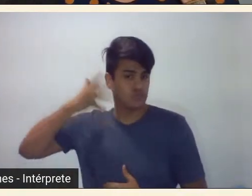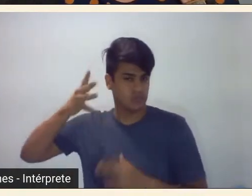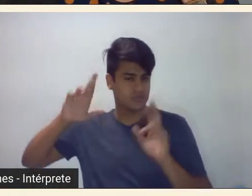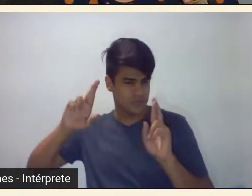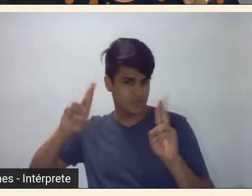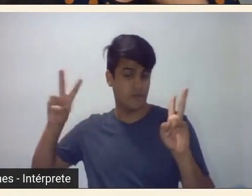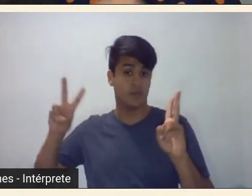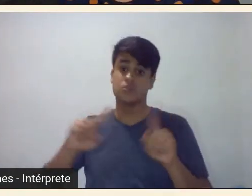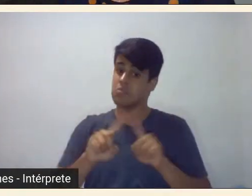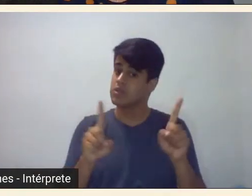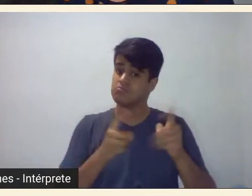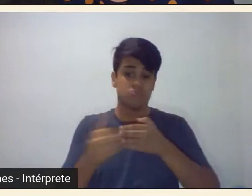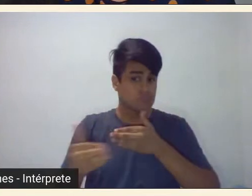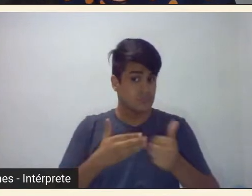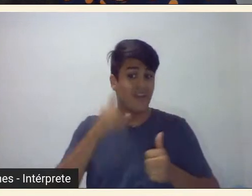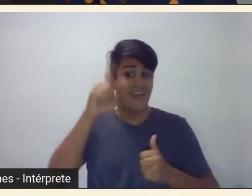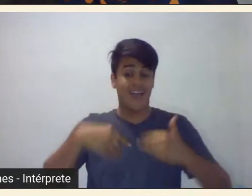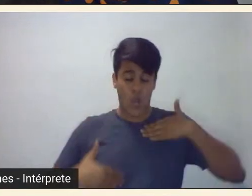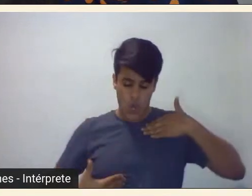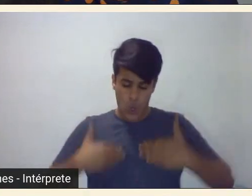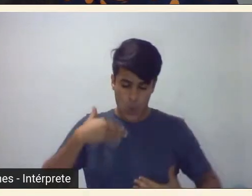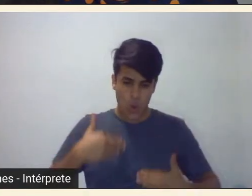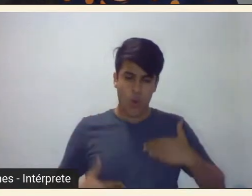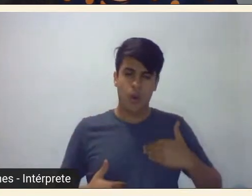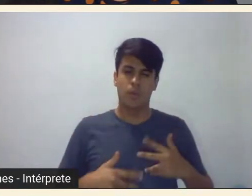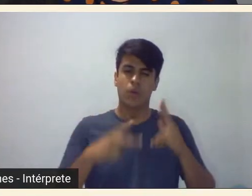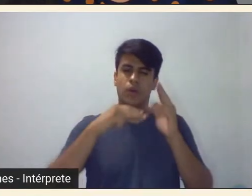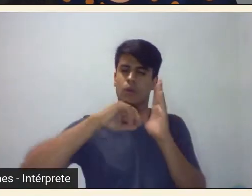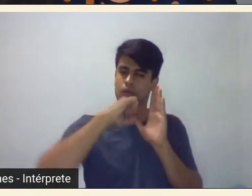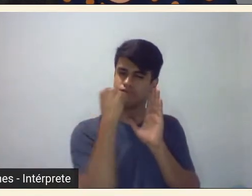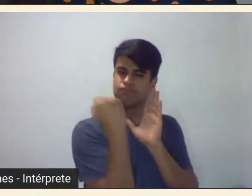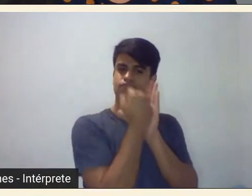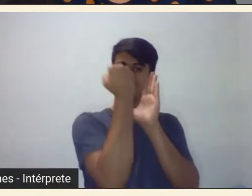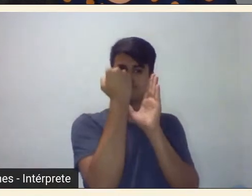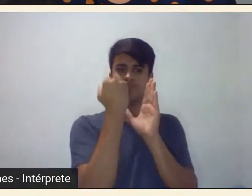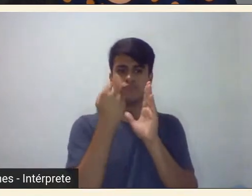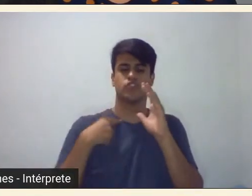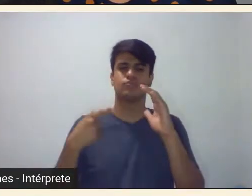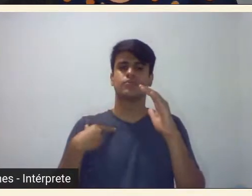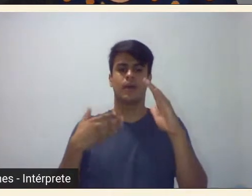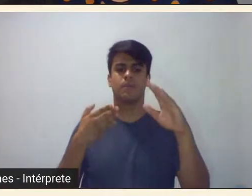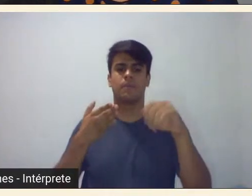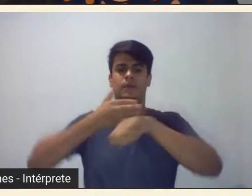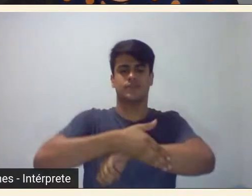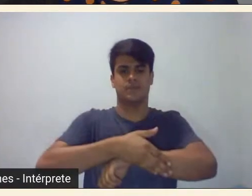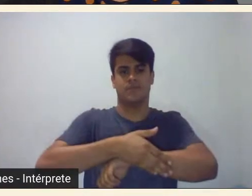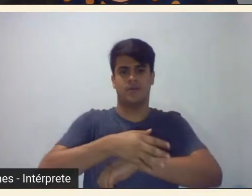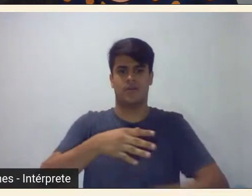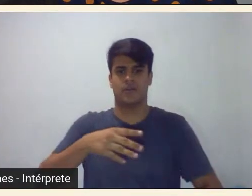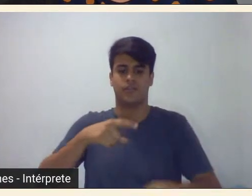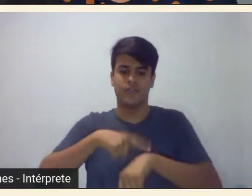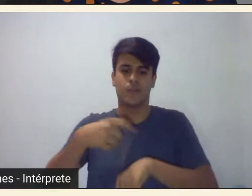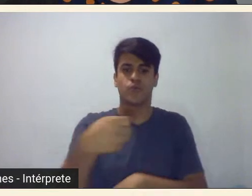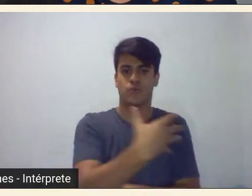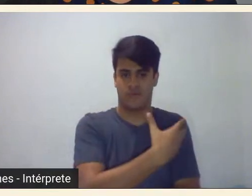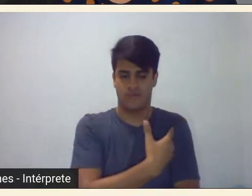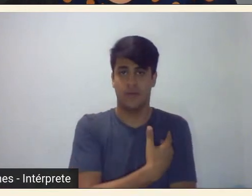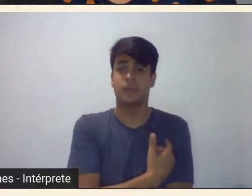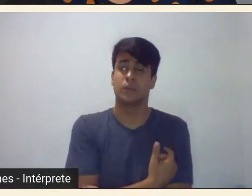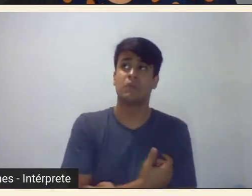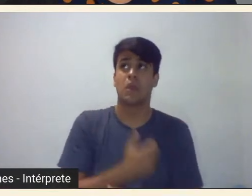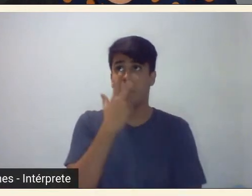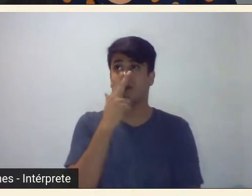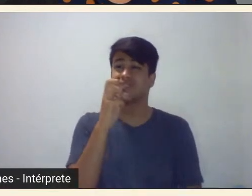corpo como um emblema de uma inserção né na vanguarda daí eu não eu acho que nesse sentido sim